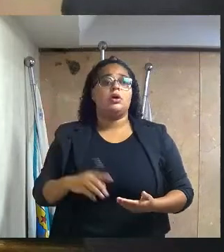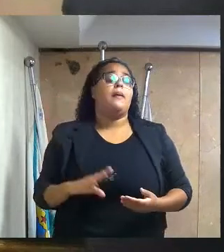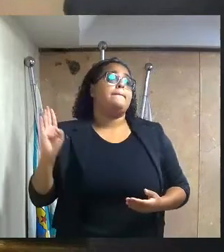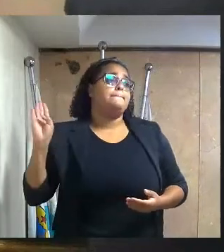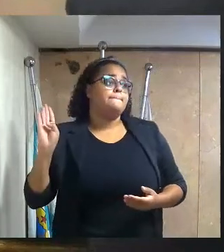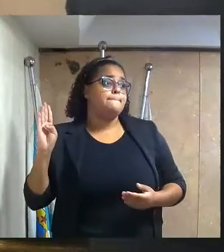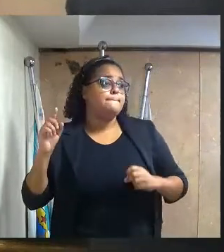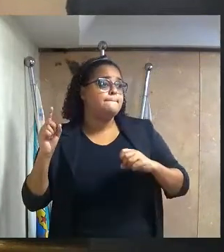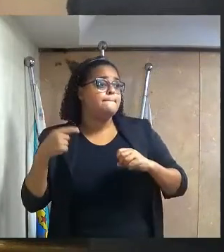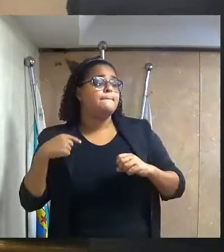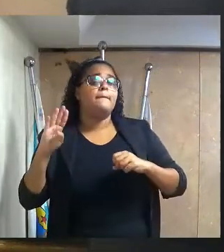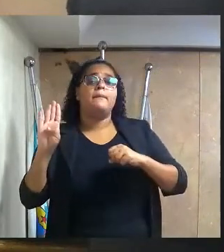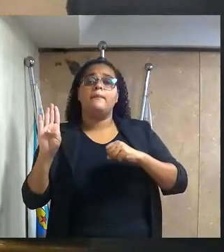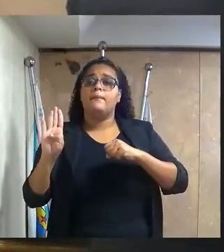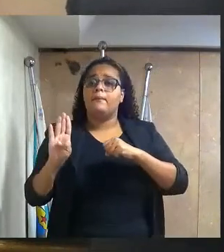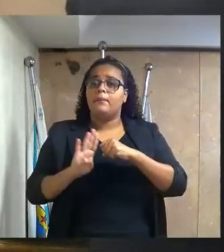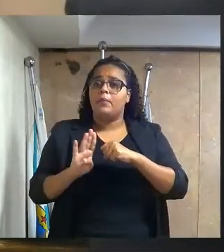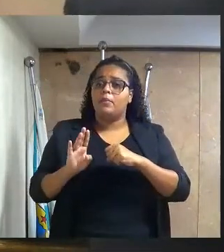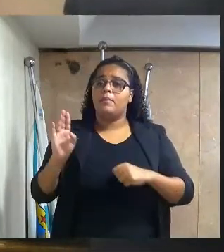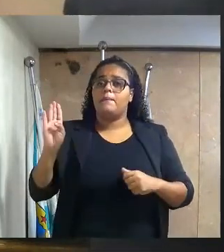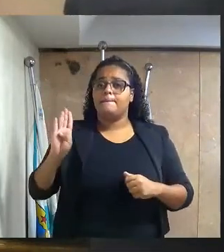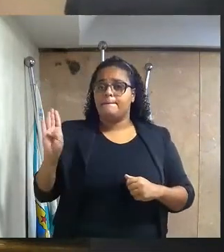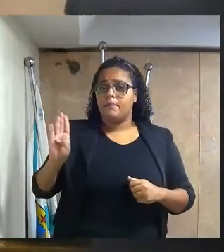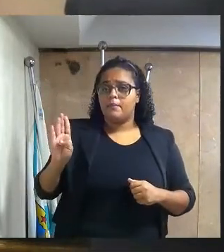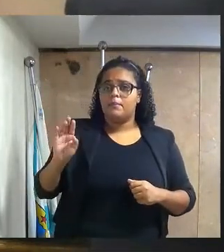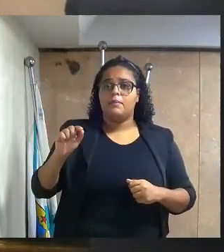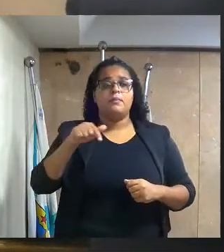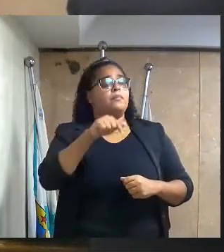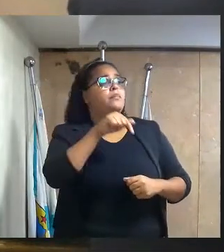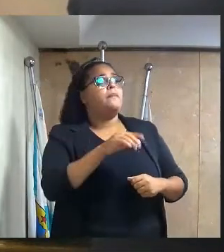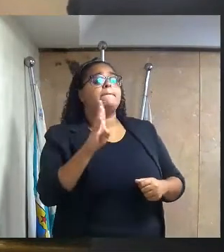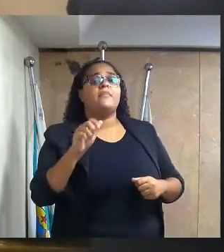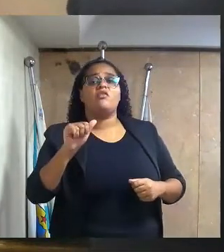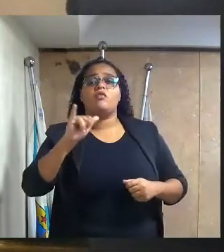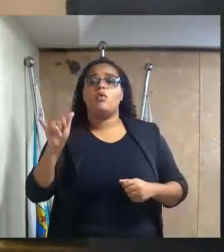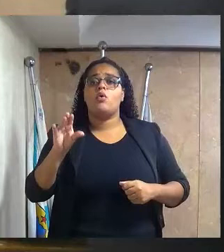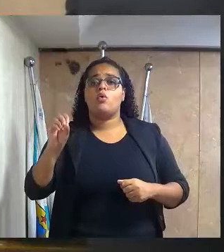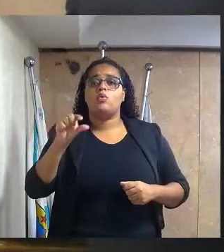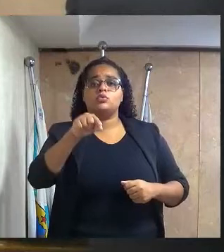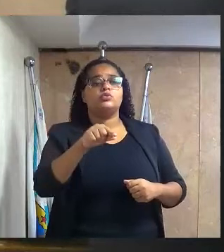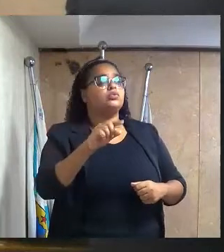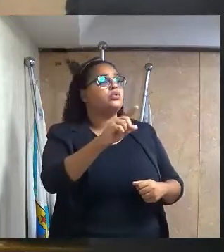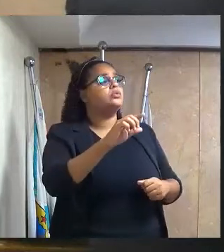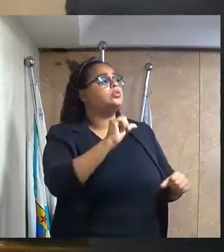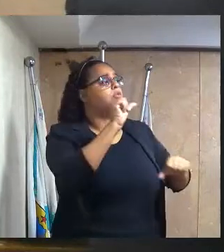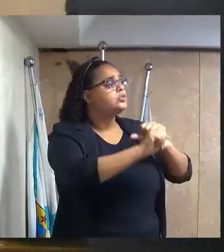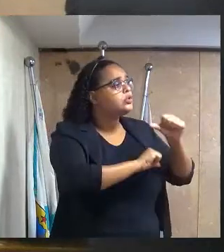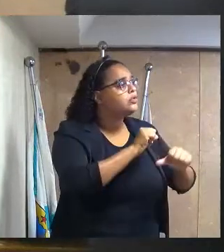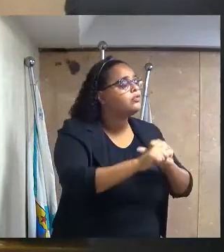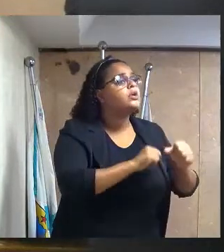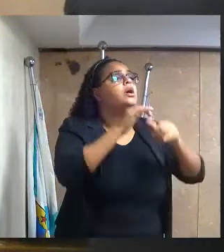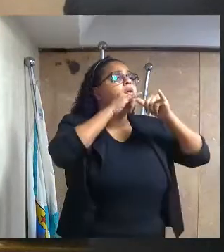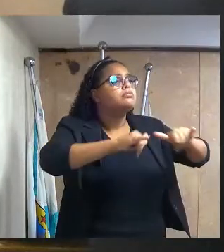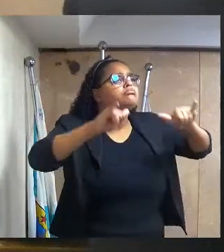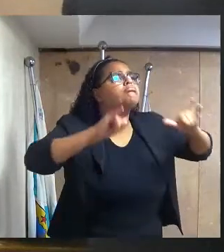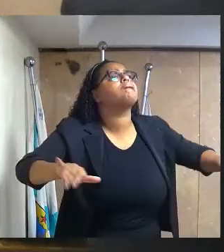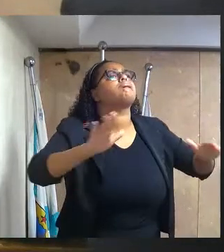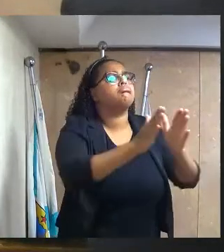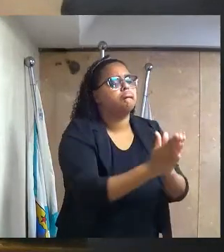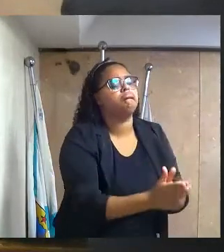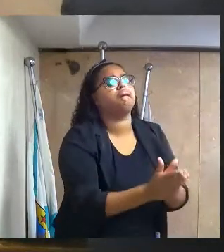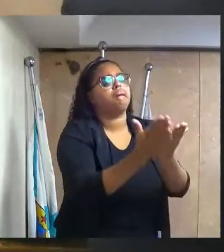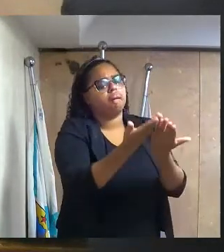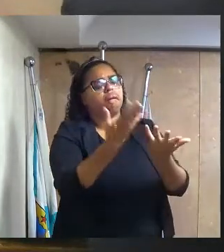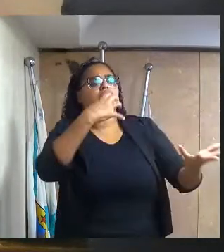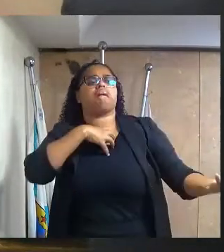Roxo, pelo incansável trabalho desenvolvido em prol da difusão do Evangelho e de valores como